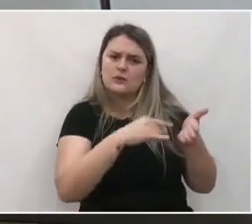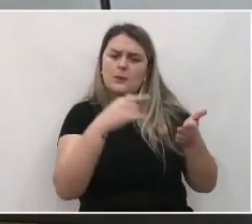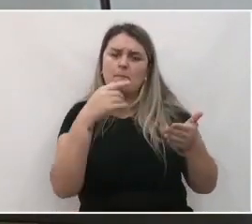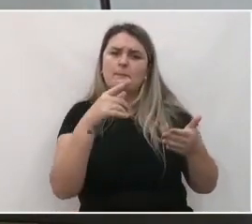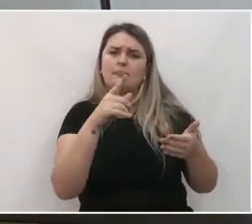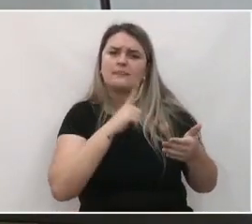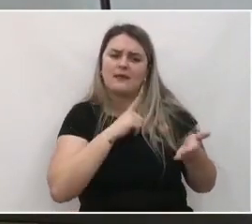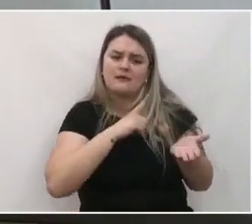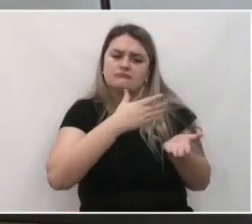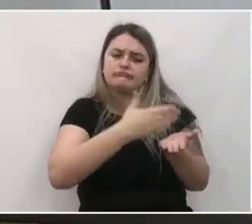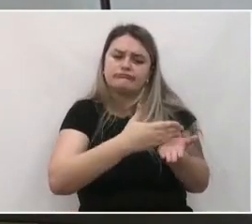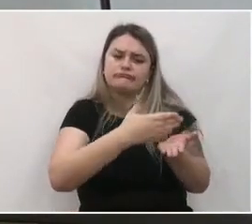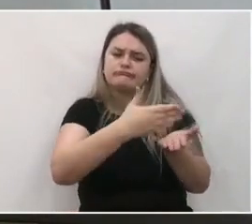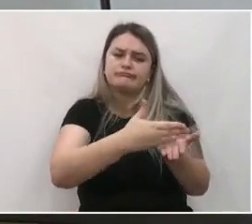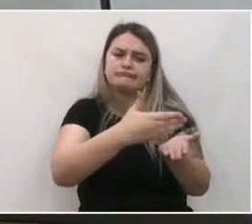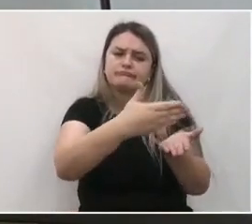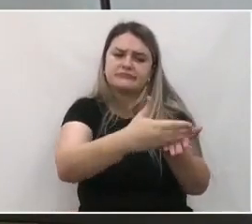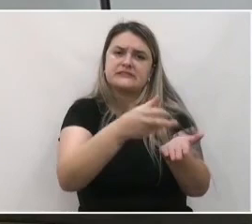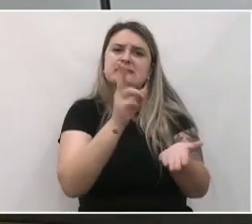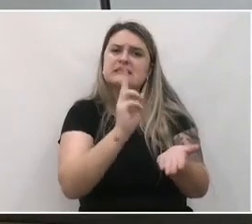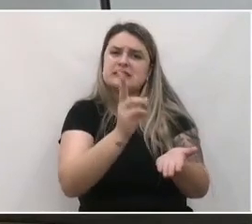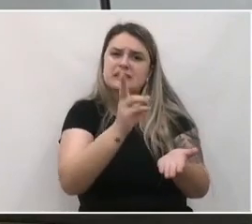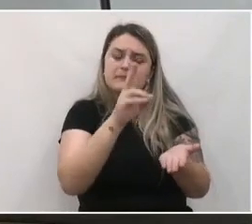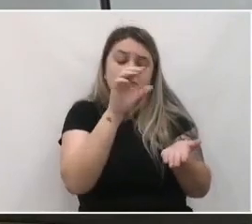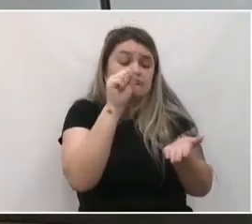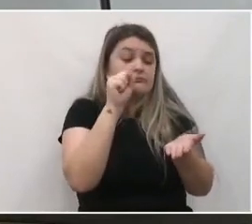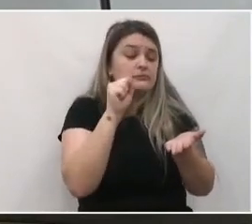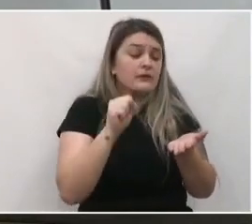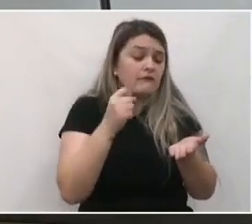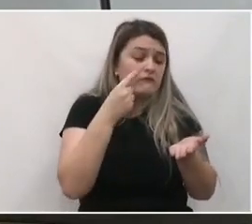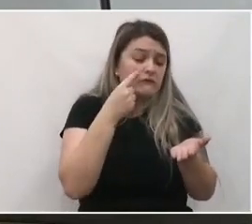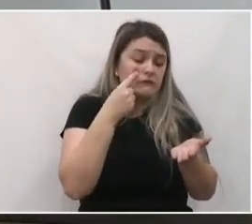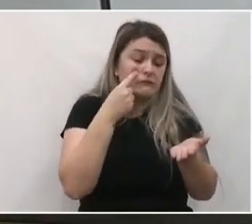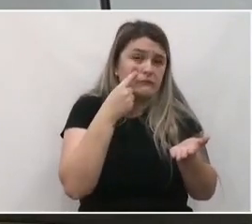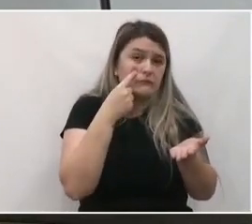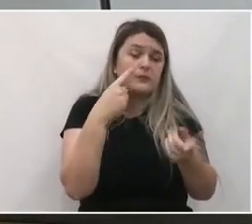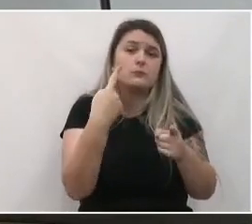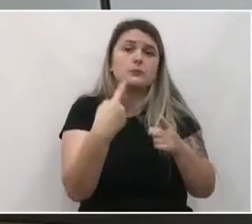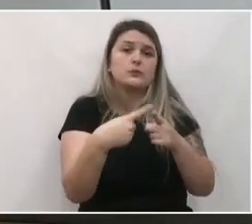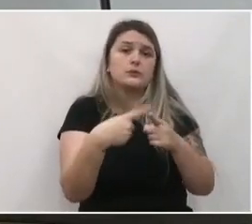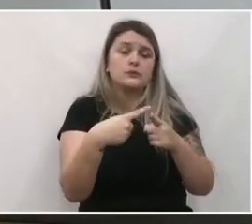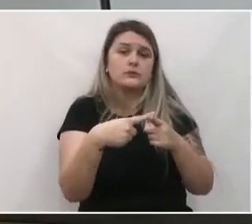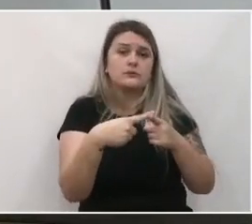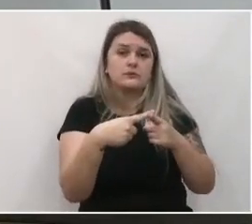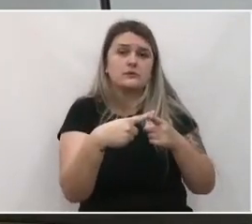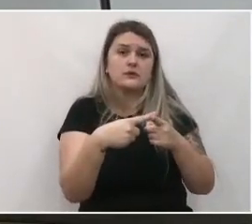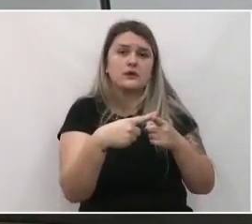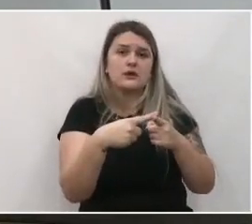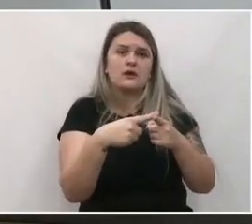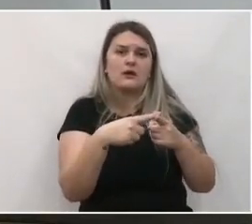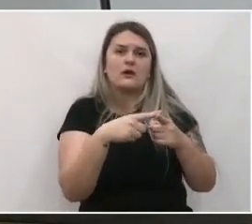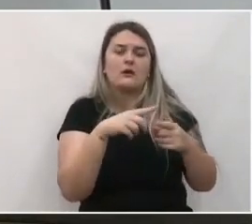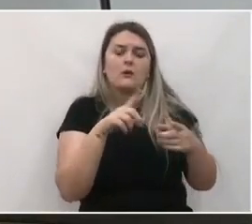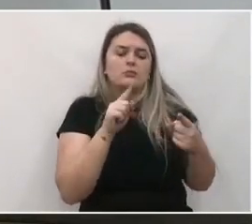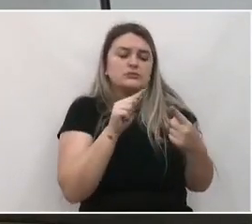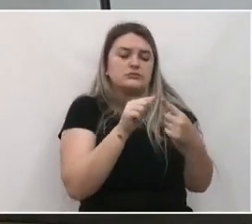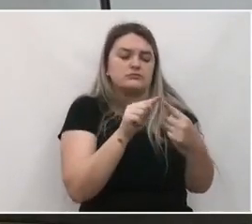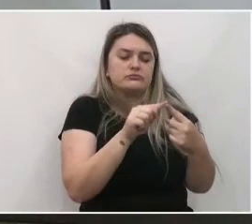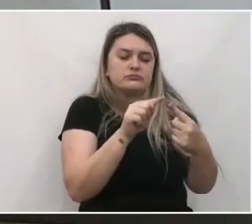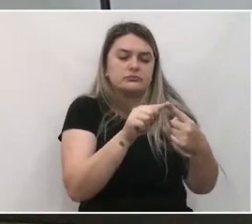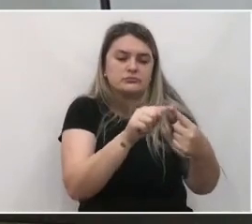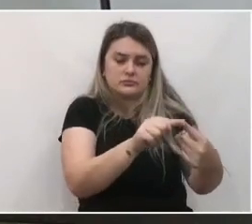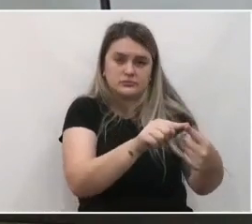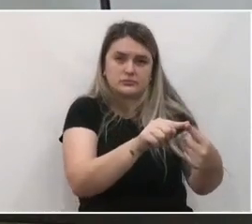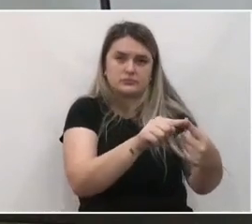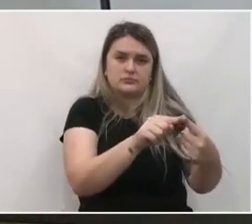estar sujeito à revisão. Por quê? Até porque uma parte dos seus objetivos definidos